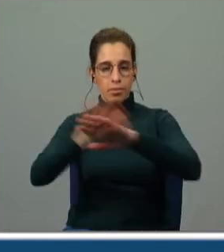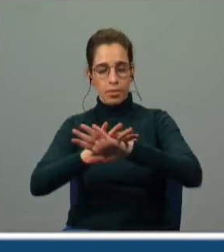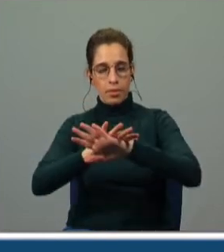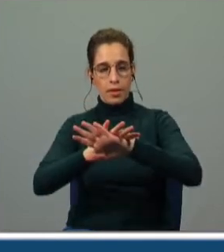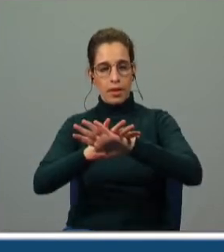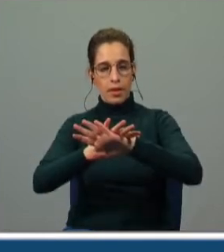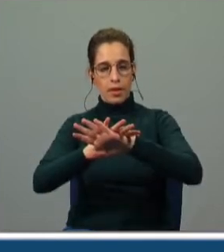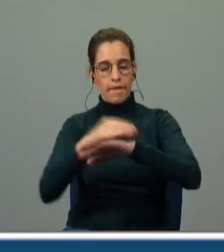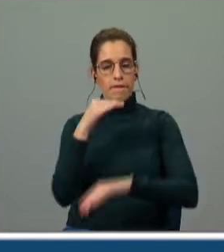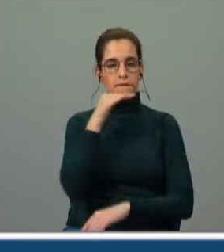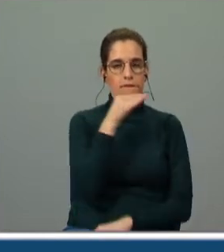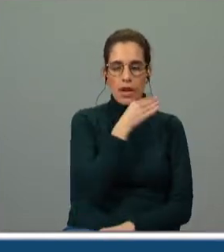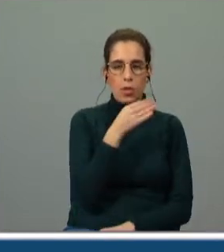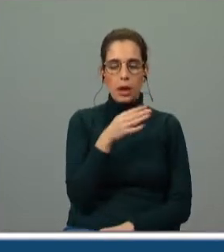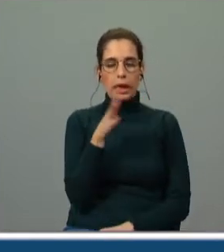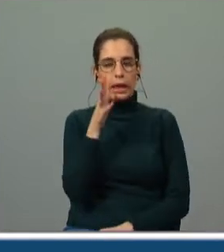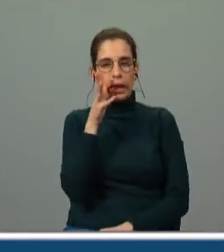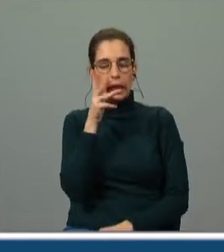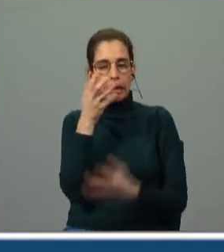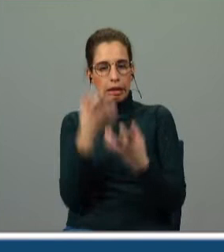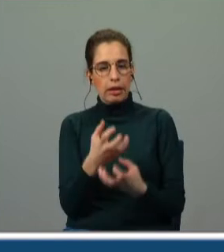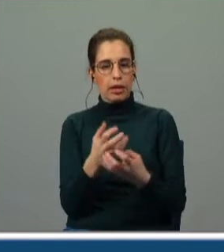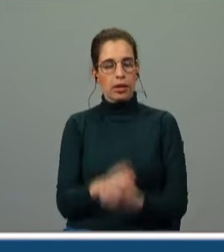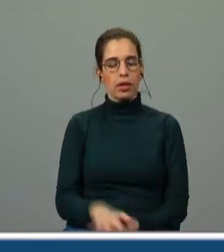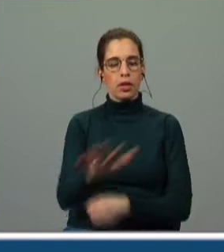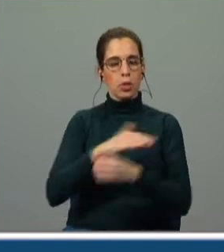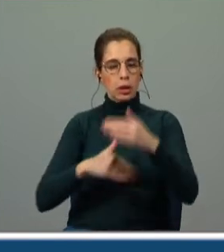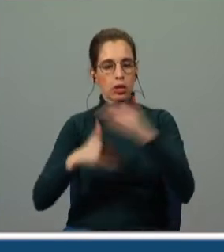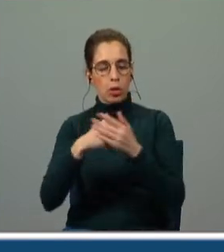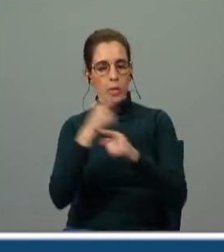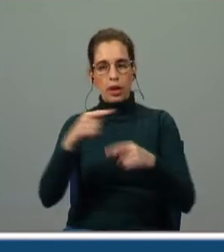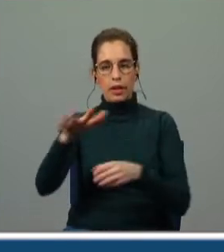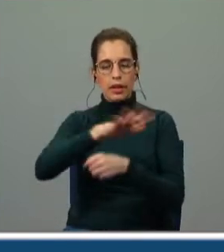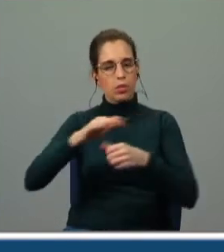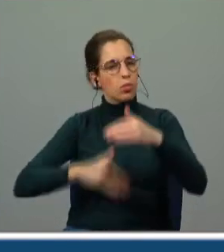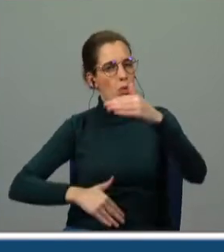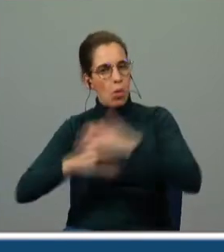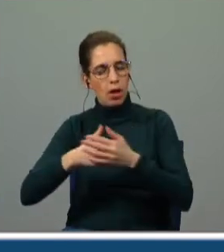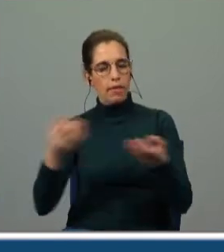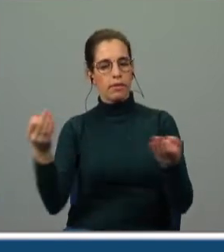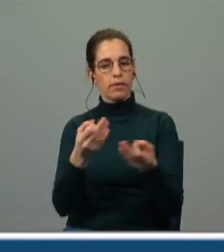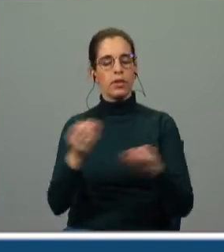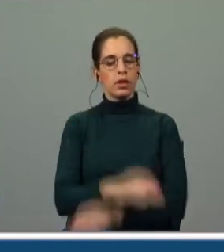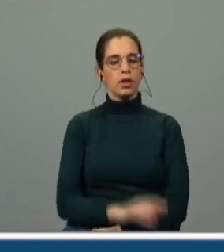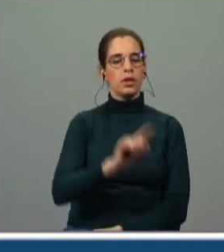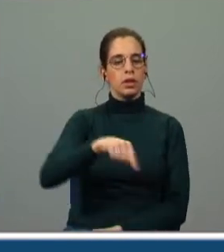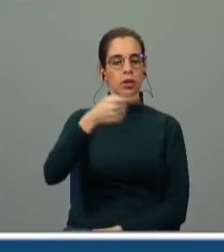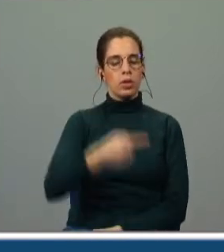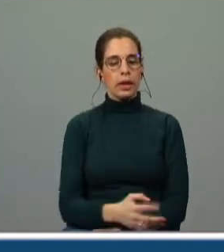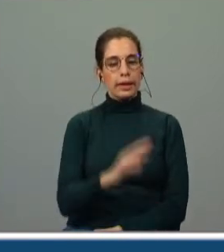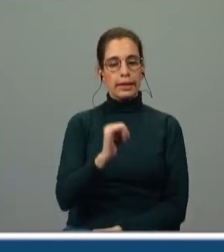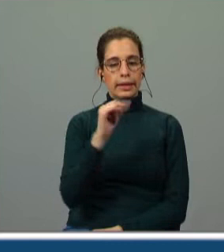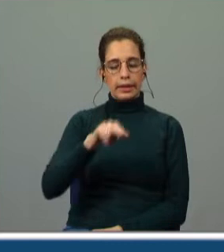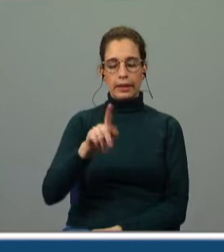seja muito frio seja muito quente situações extremas porque esta decisão é extrema depois uma